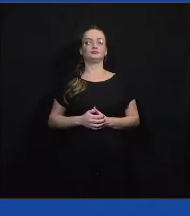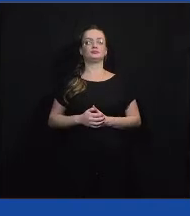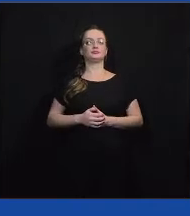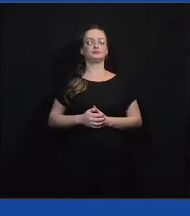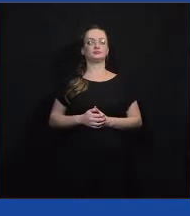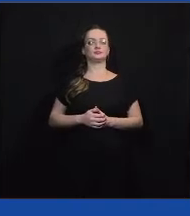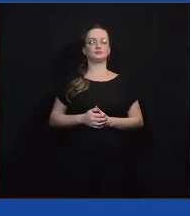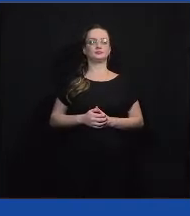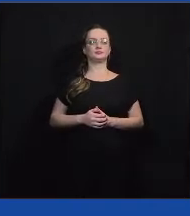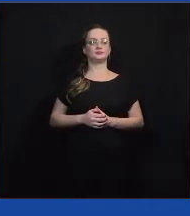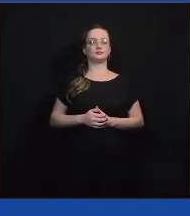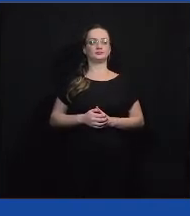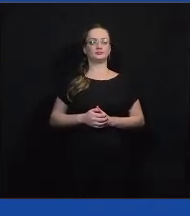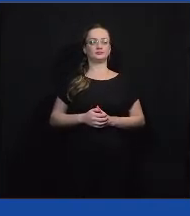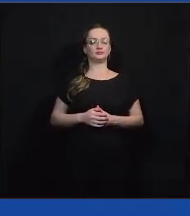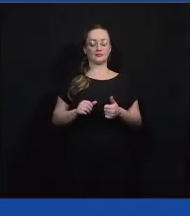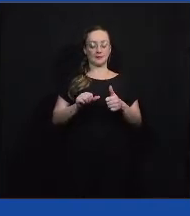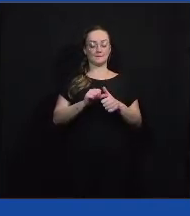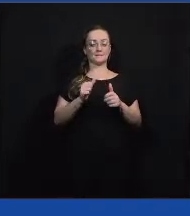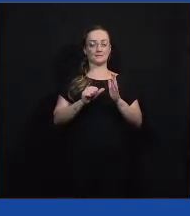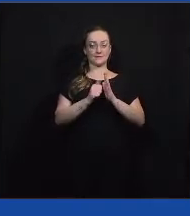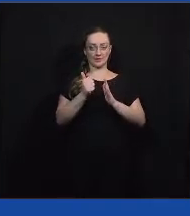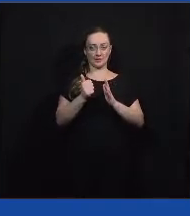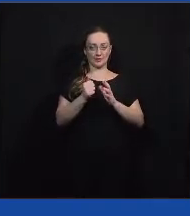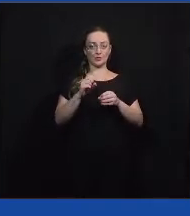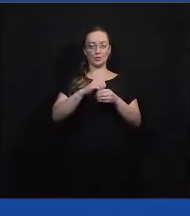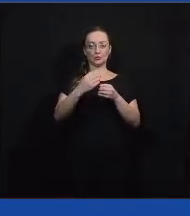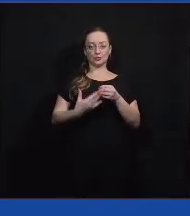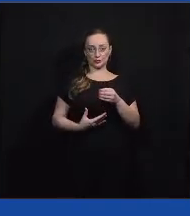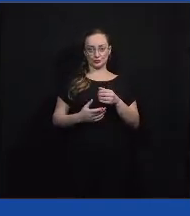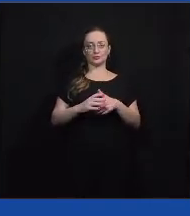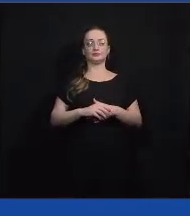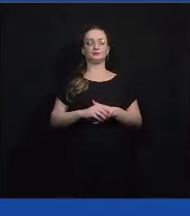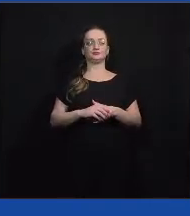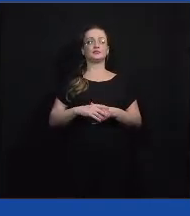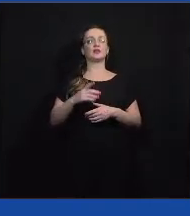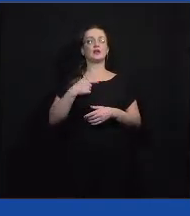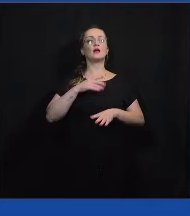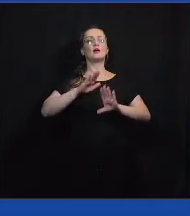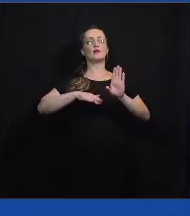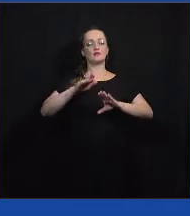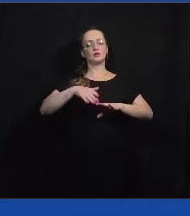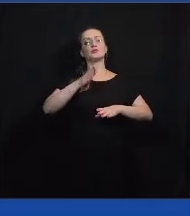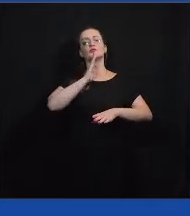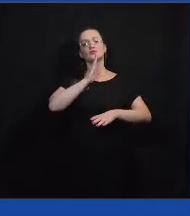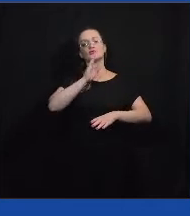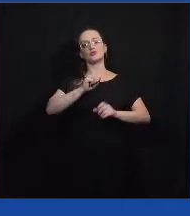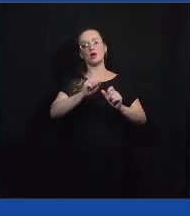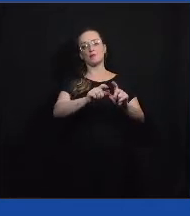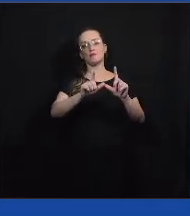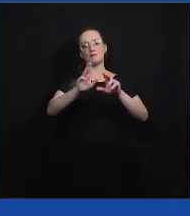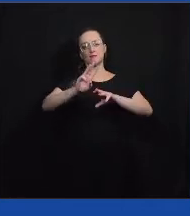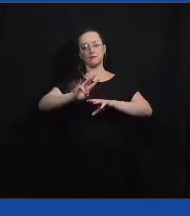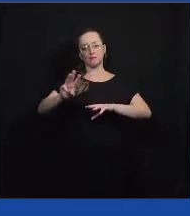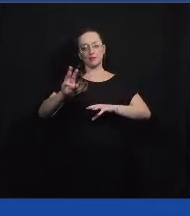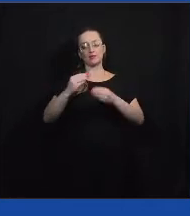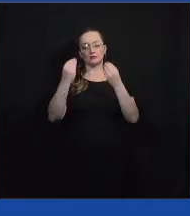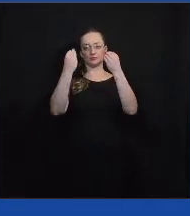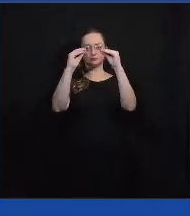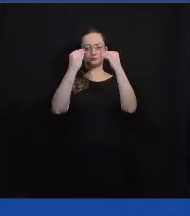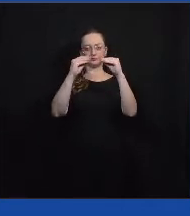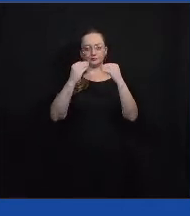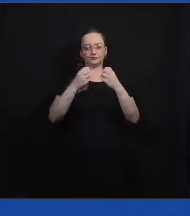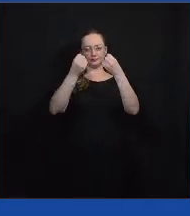Politise. O primeiro é o de conteúdo, então provavelmente vocês já conhecem o nosso portal em que a gente coloca várias